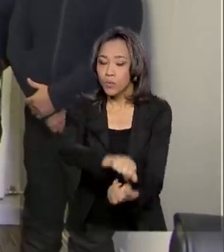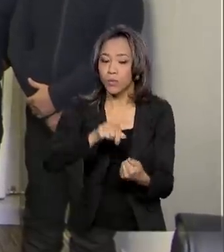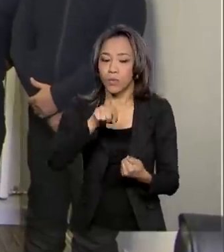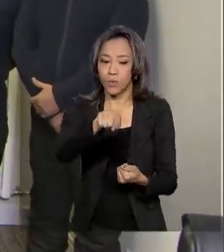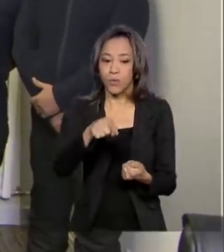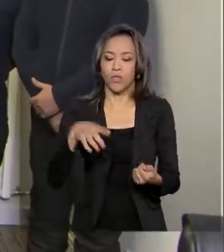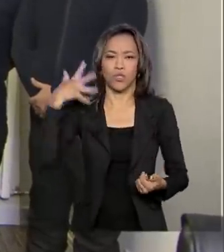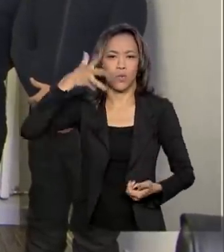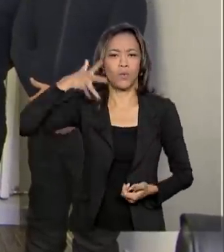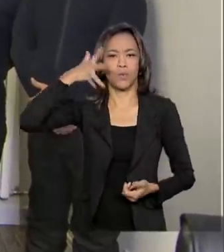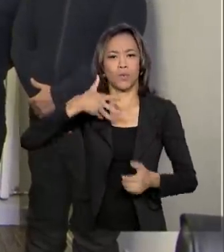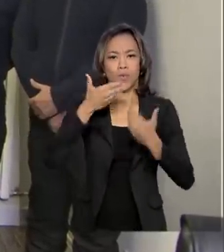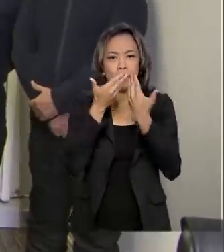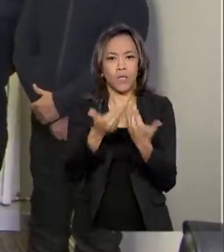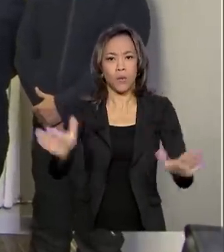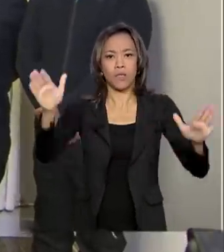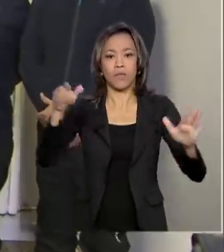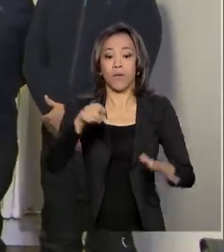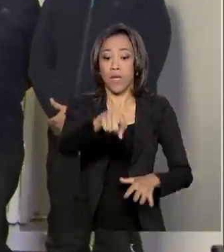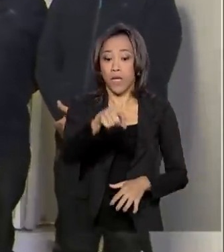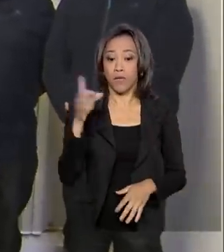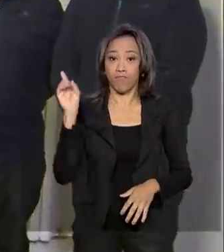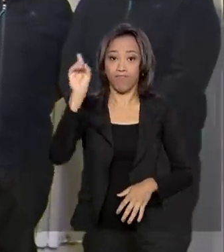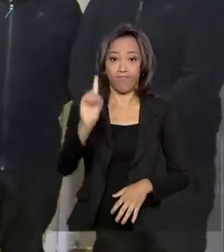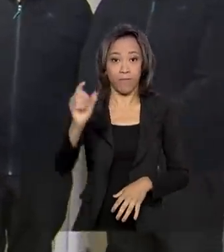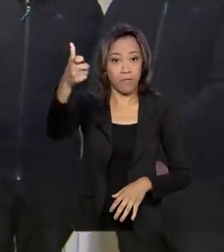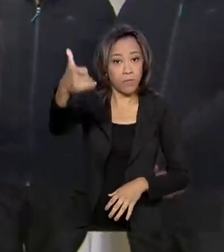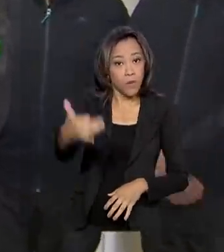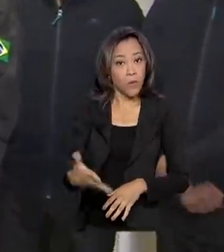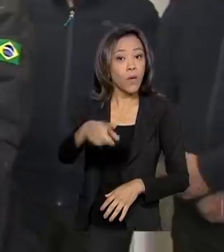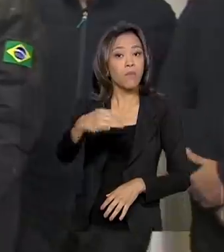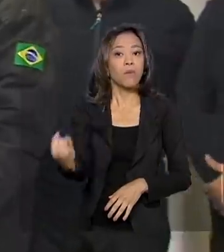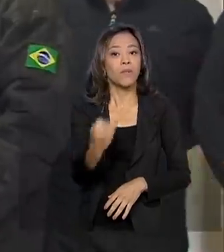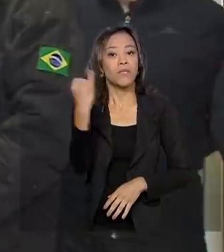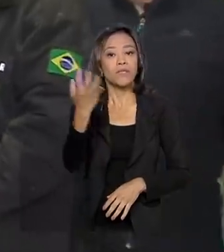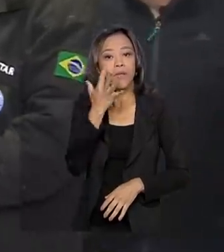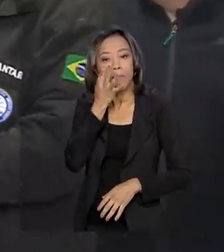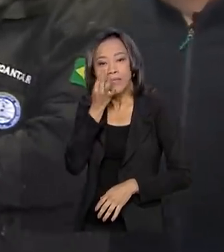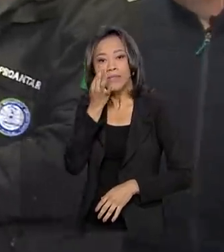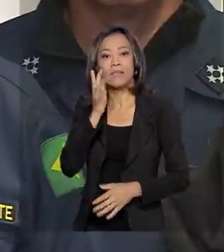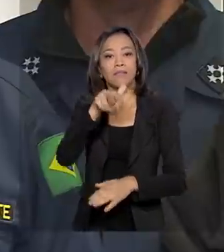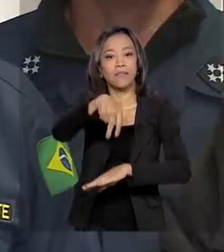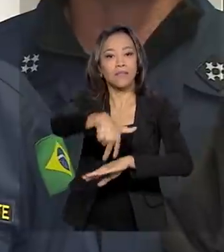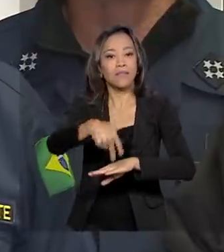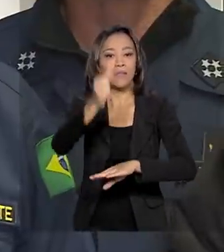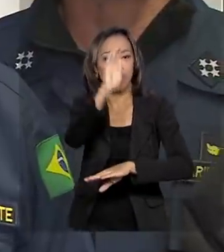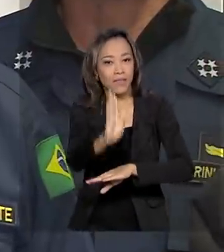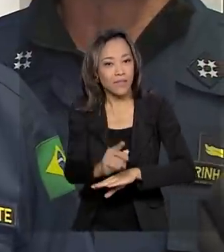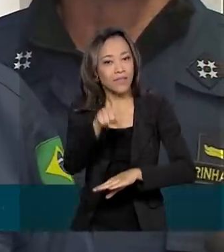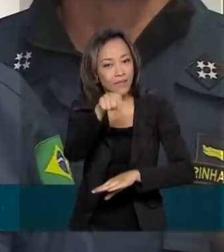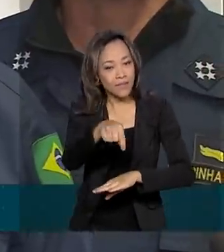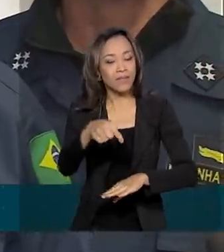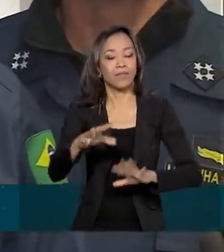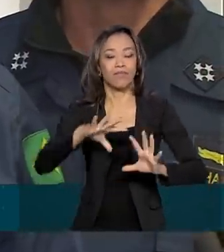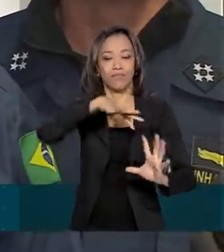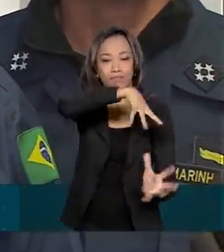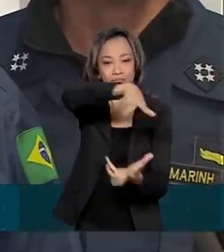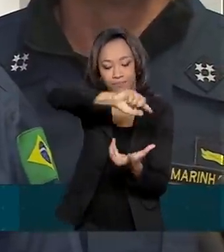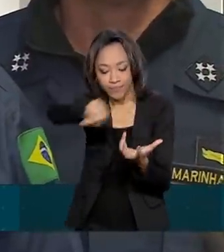inauguração, o vice-presidente Hamilton Mourão destacou a importância da presença brasileira na Antártica. O presidente Bolsonaro,